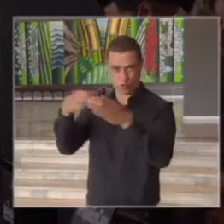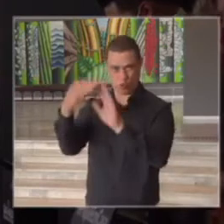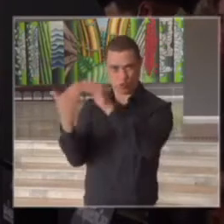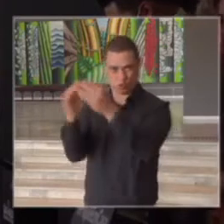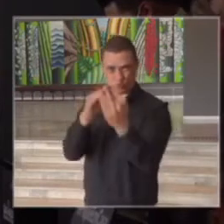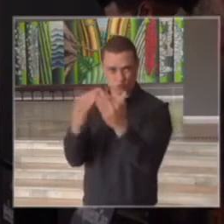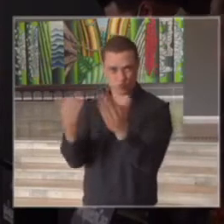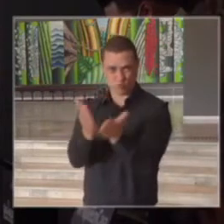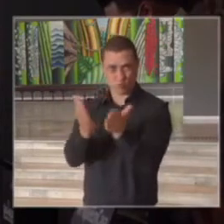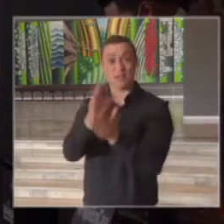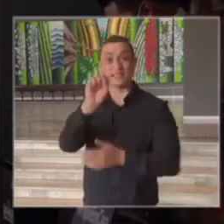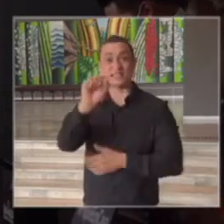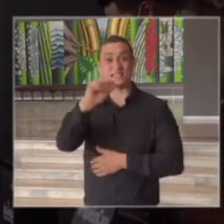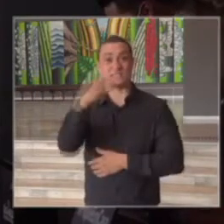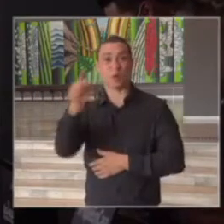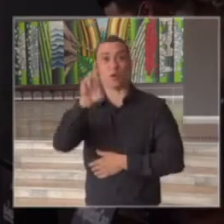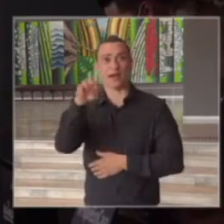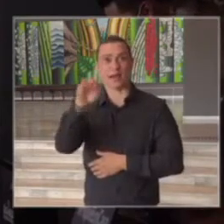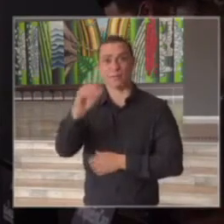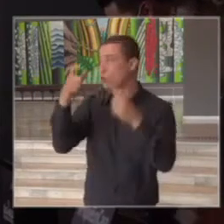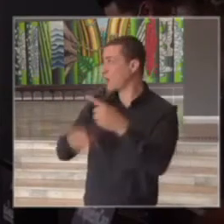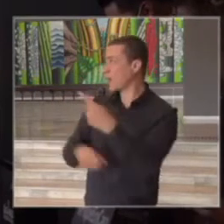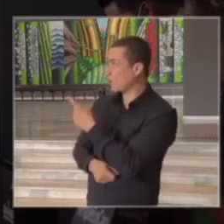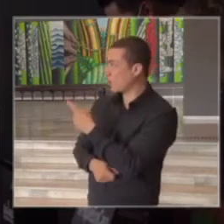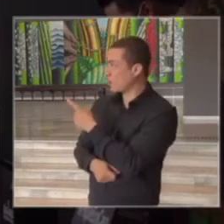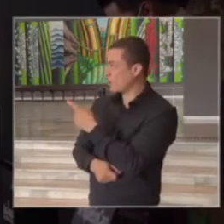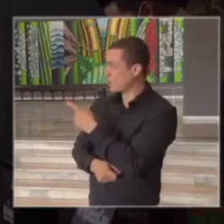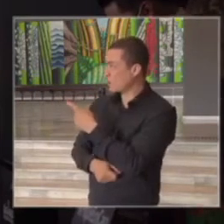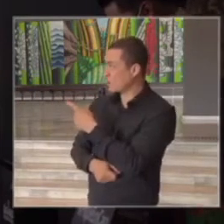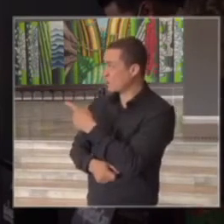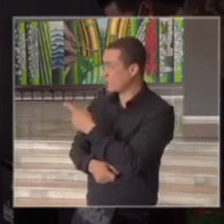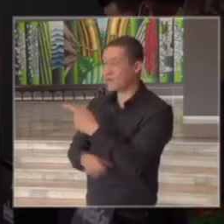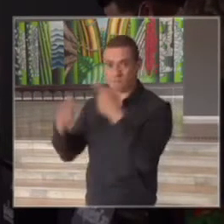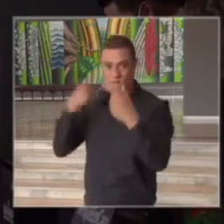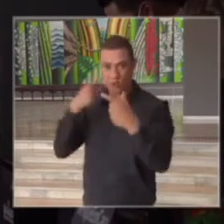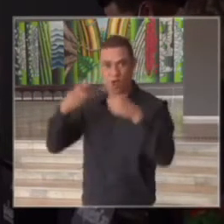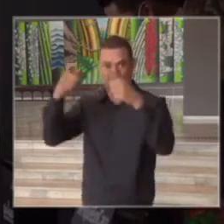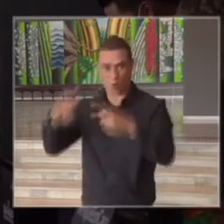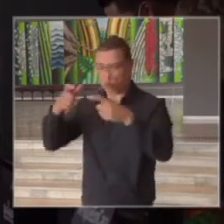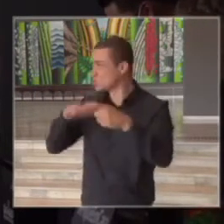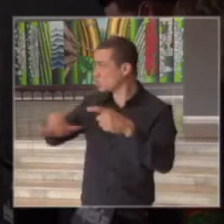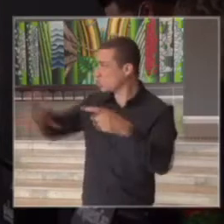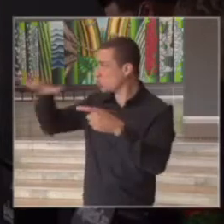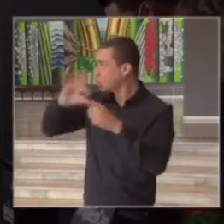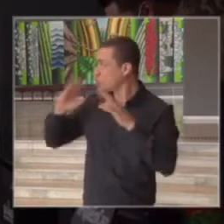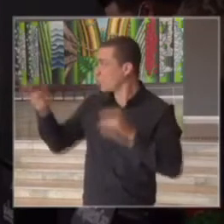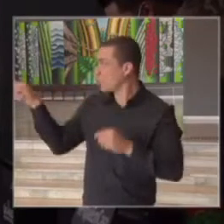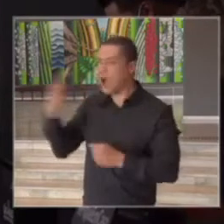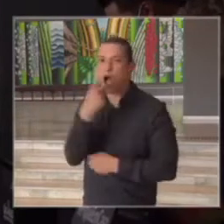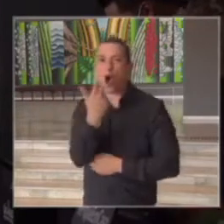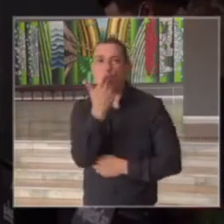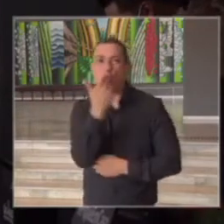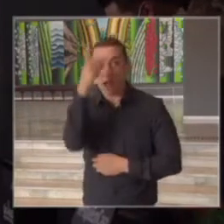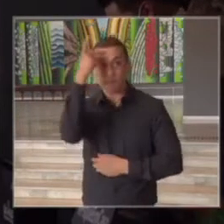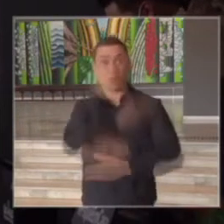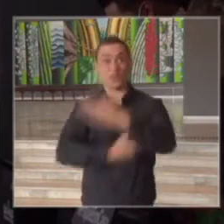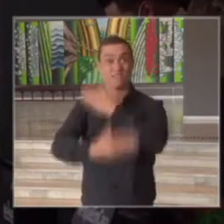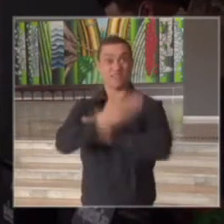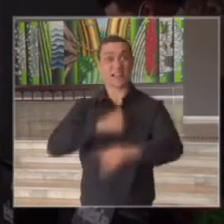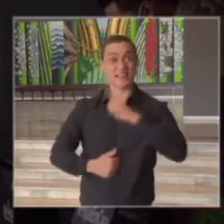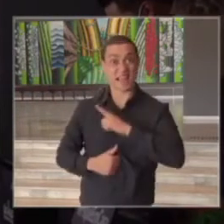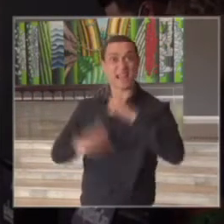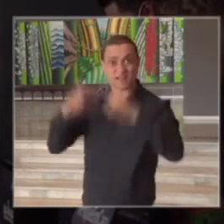e aí veja ali está localizado o georreferenciamento de todas as pessoas com deficiência